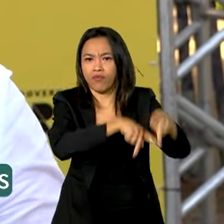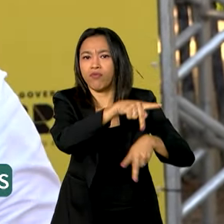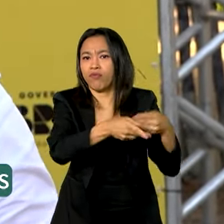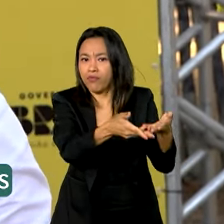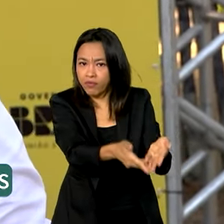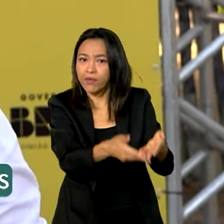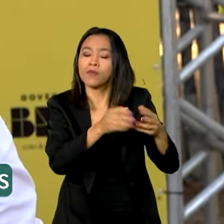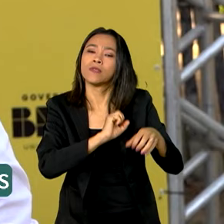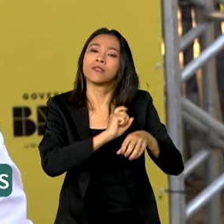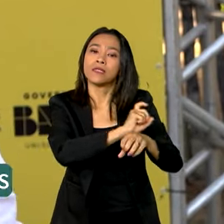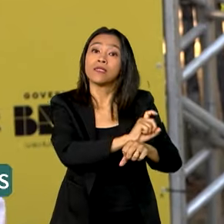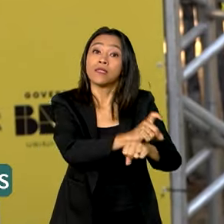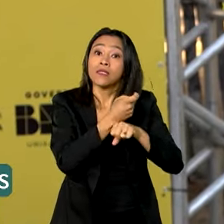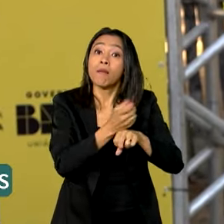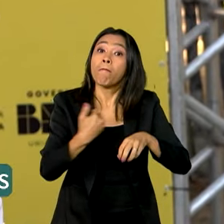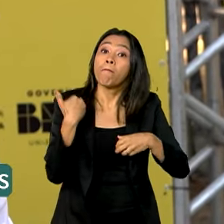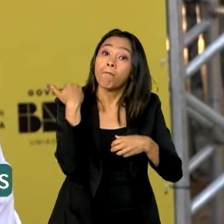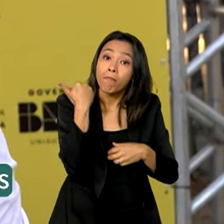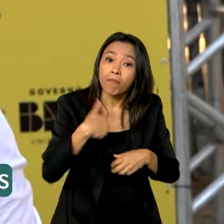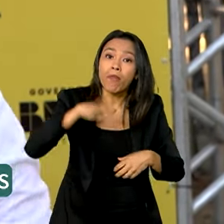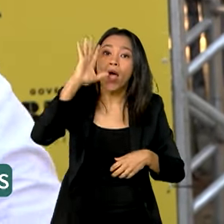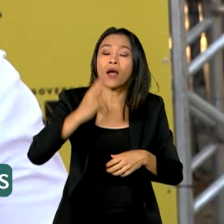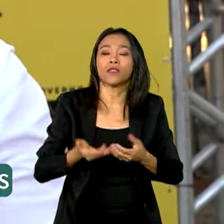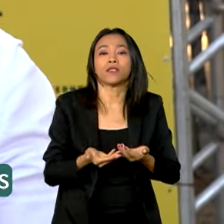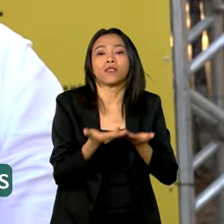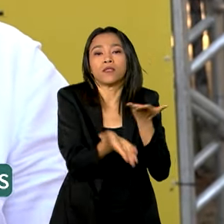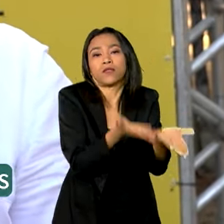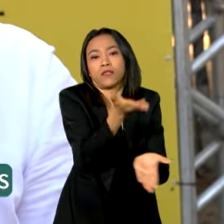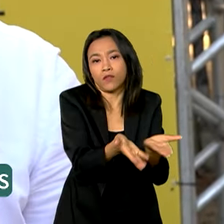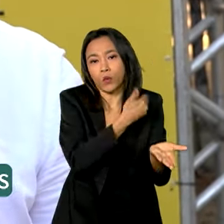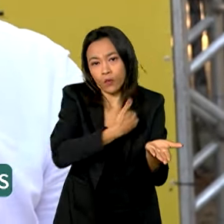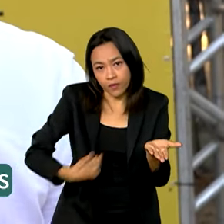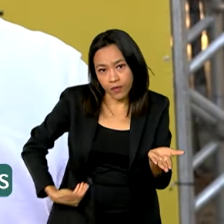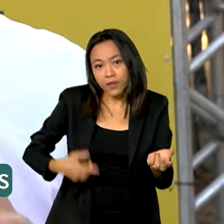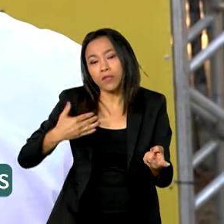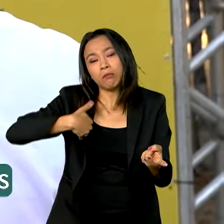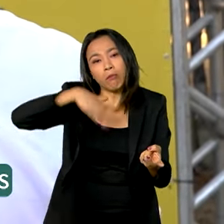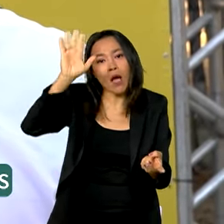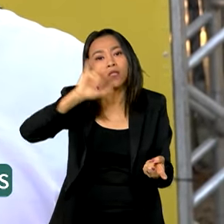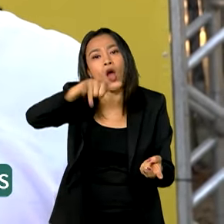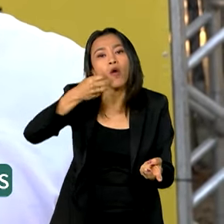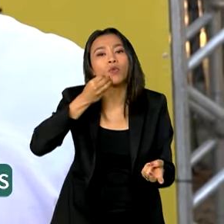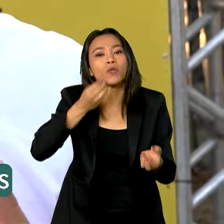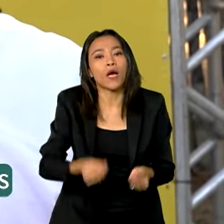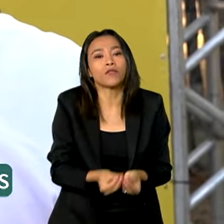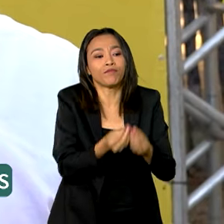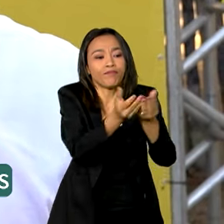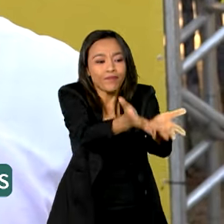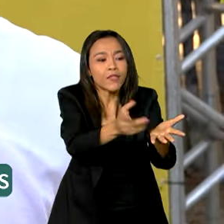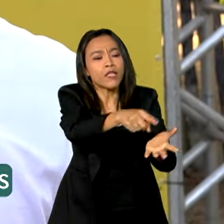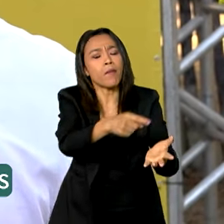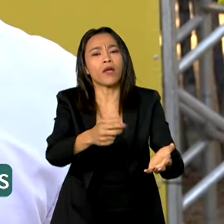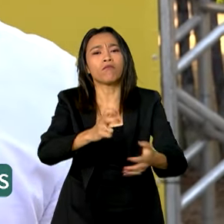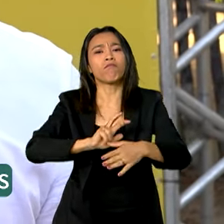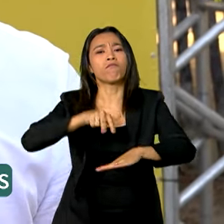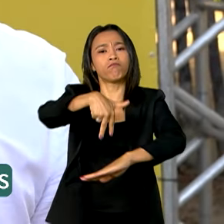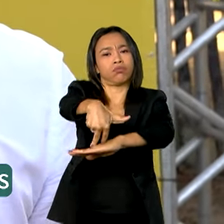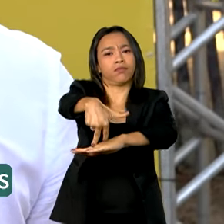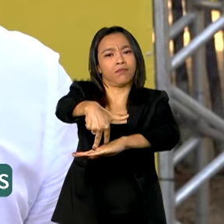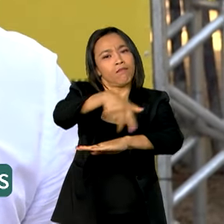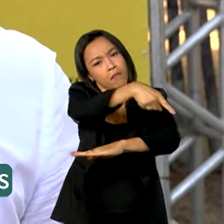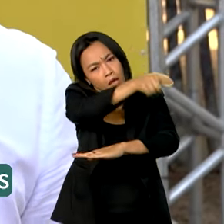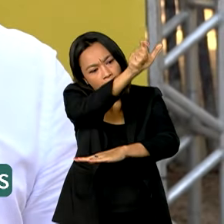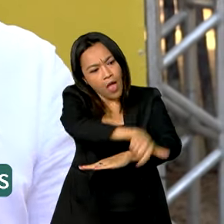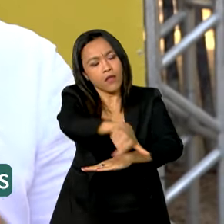inclusão digital, mais serviços públicos, mais oportunidades e, sobretudo, também, mais voz, mais voz para que essas